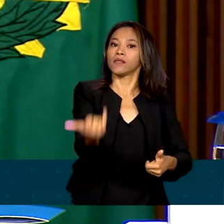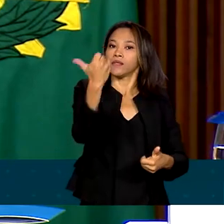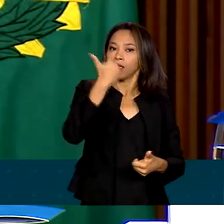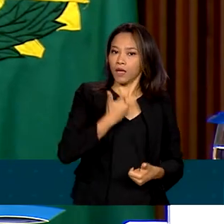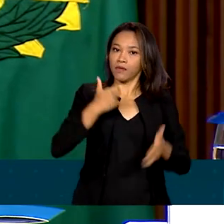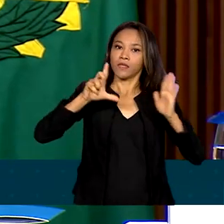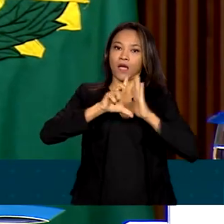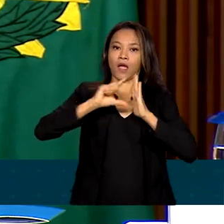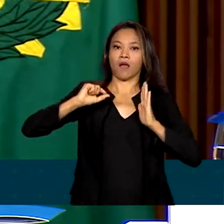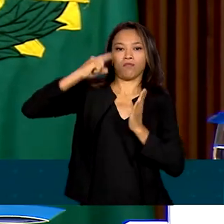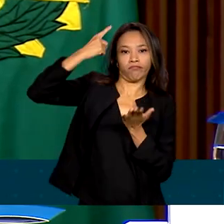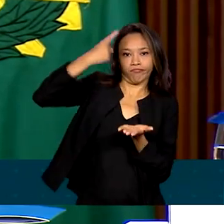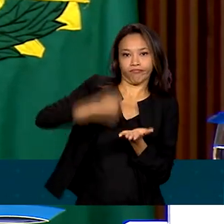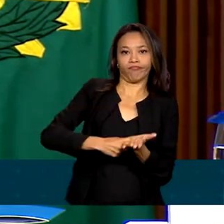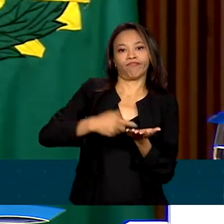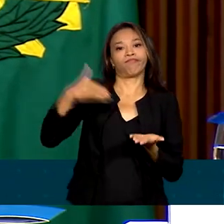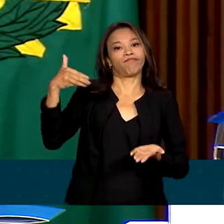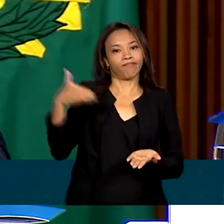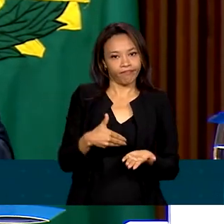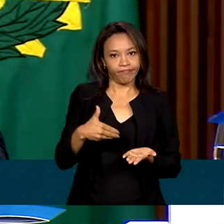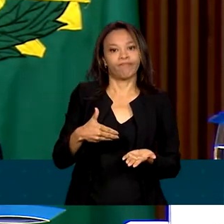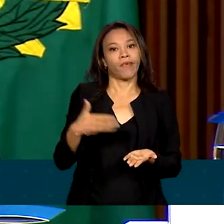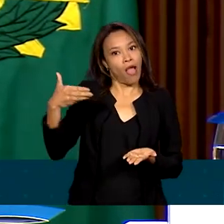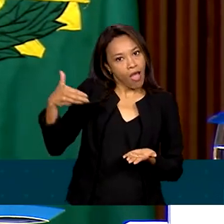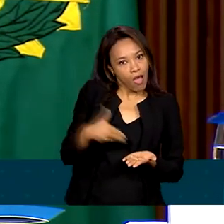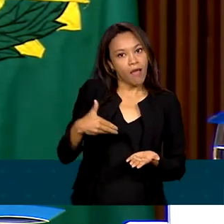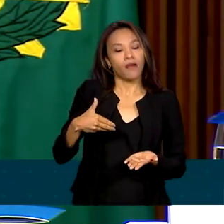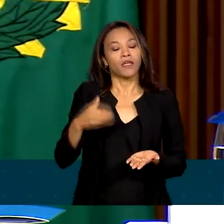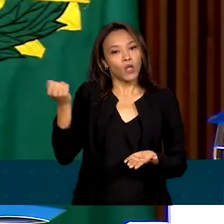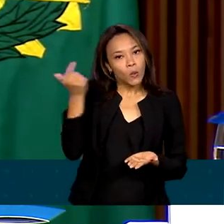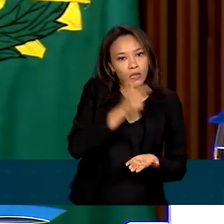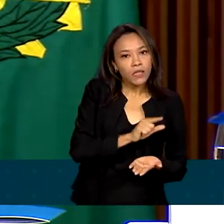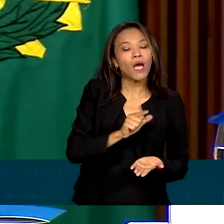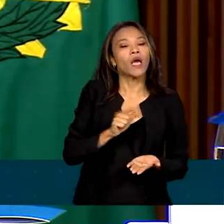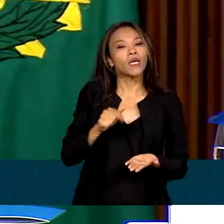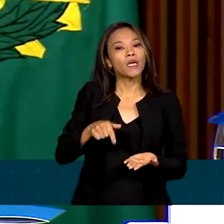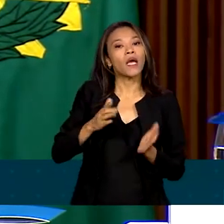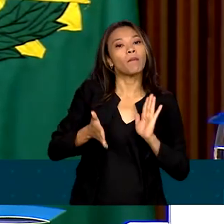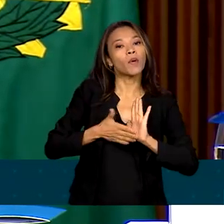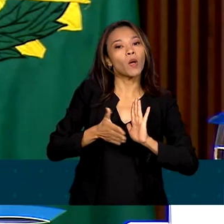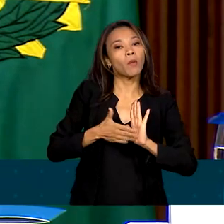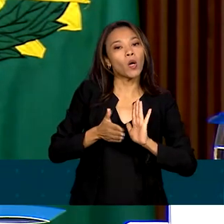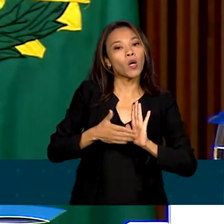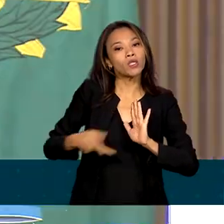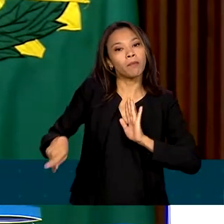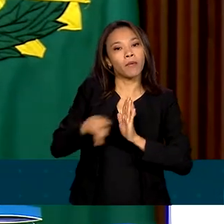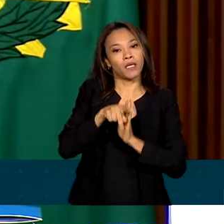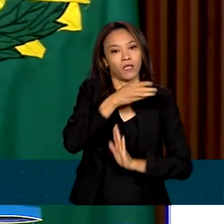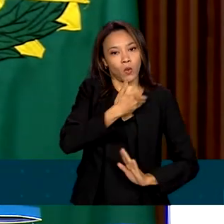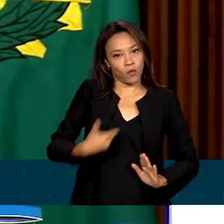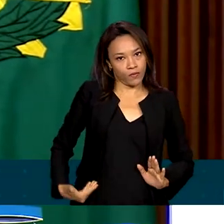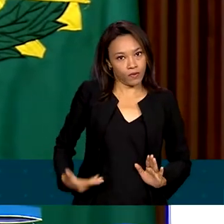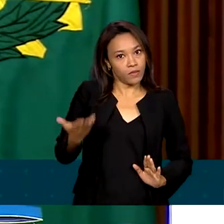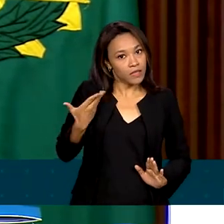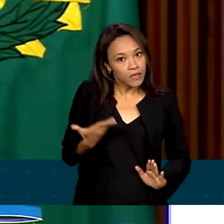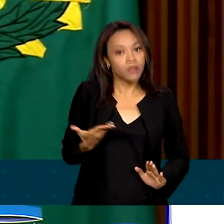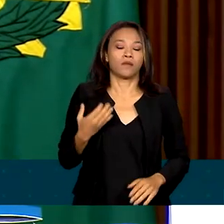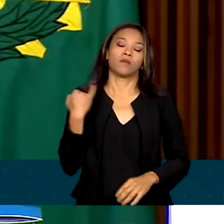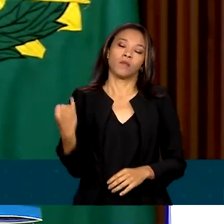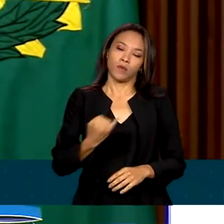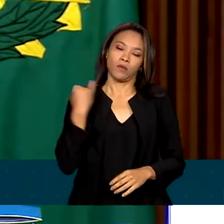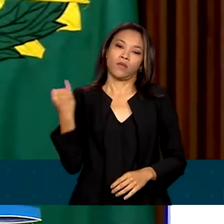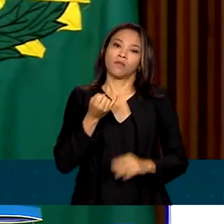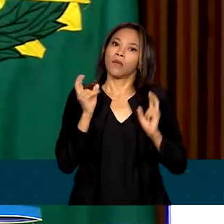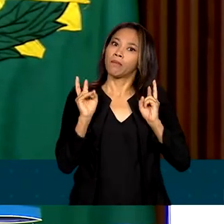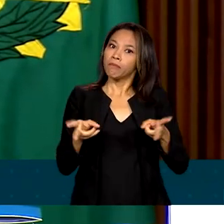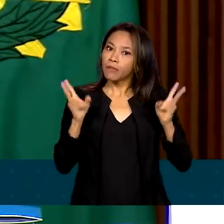com a Casa Civil, que é quem consegue fazer com que a proposta seja do governo. Isso é muito importante para